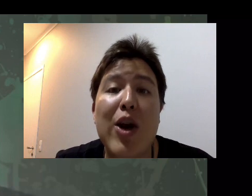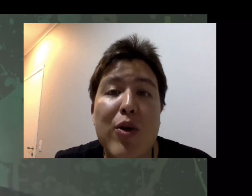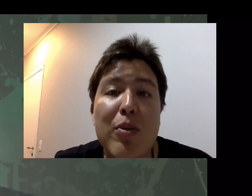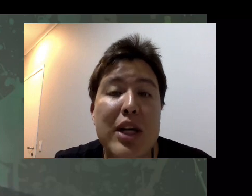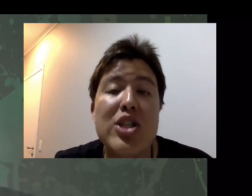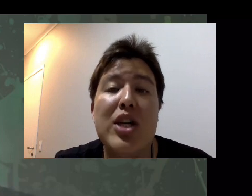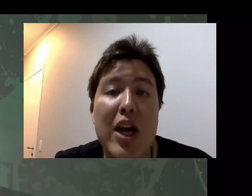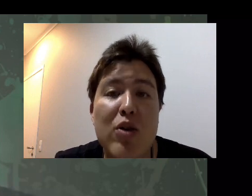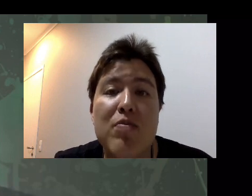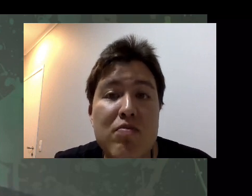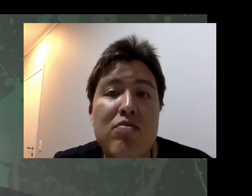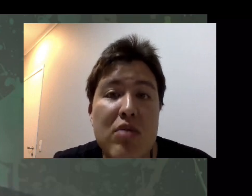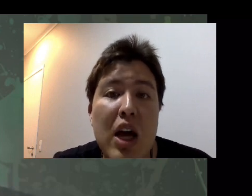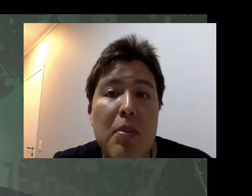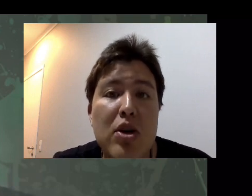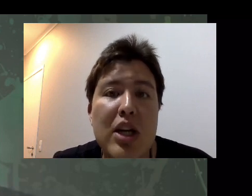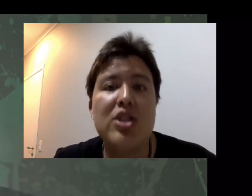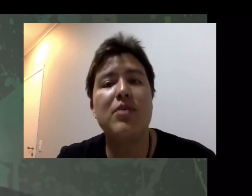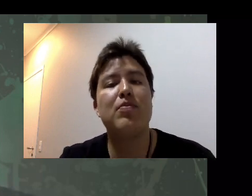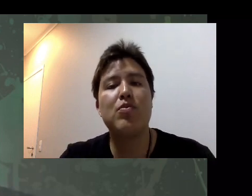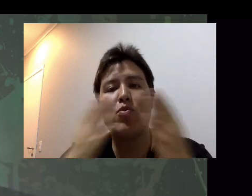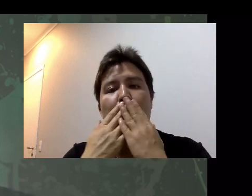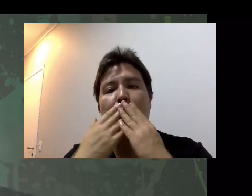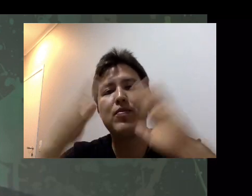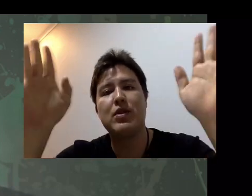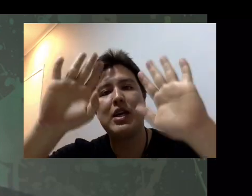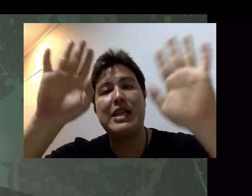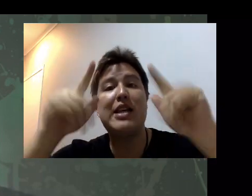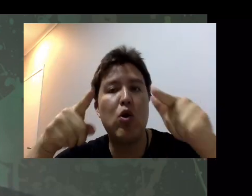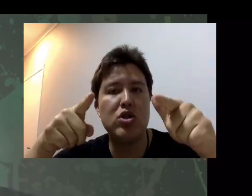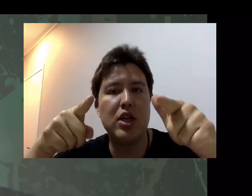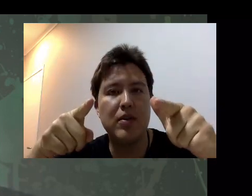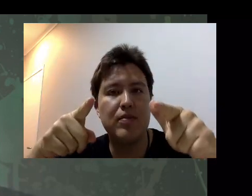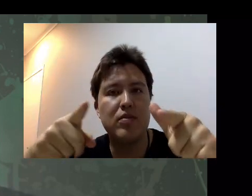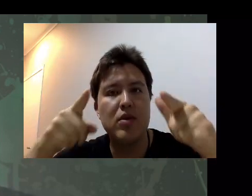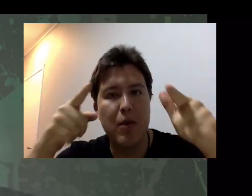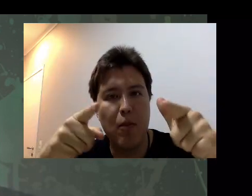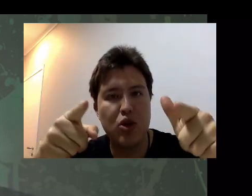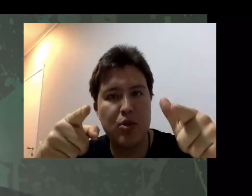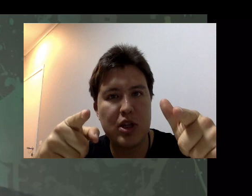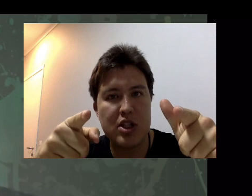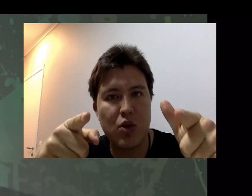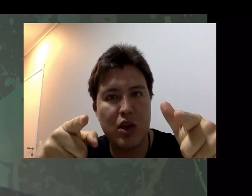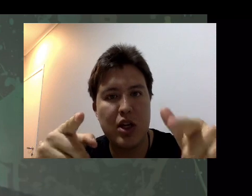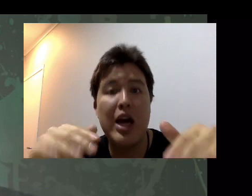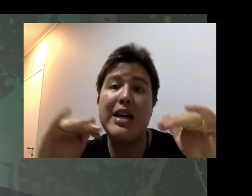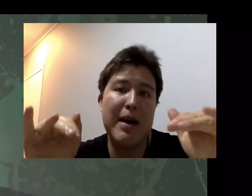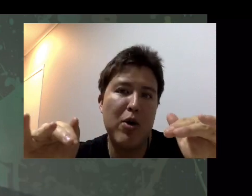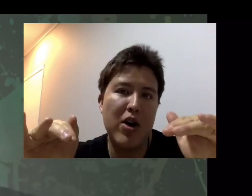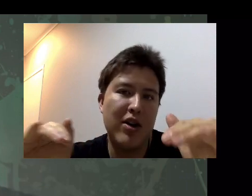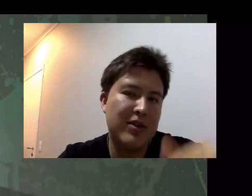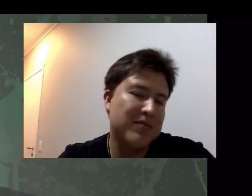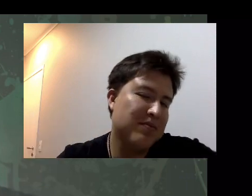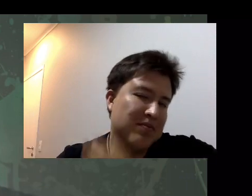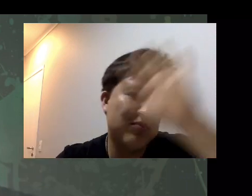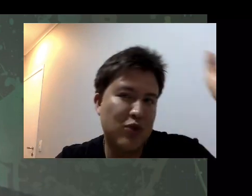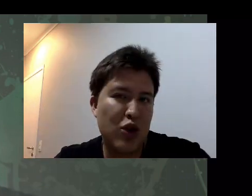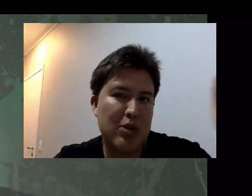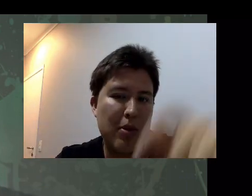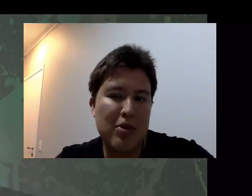muito dinheiro, porque dinheiro é importante, e saúde, muito importante, saúde, e amor,